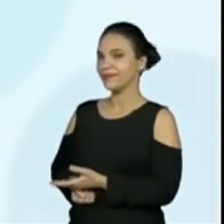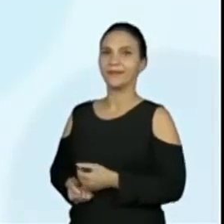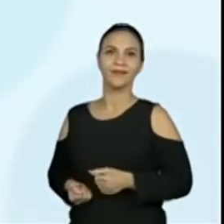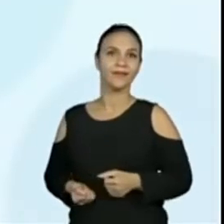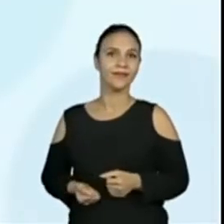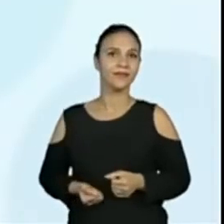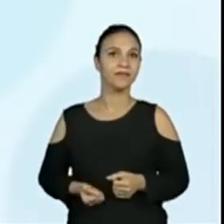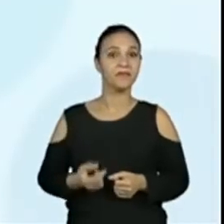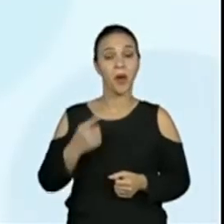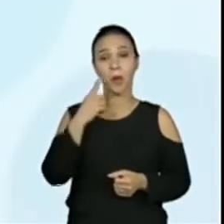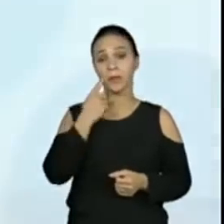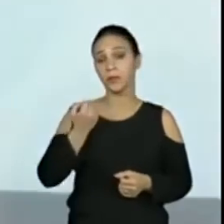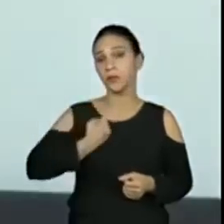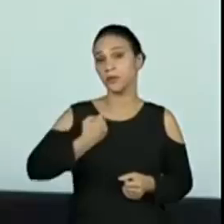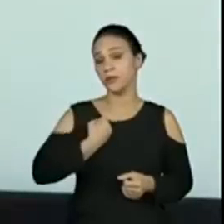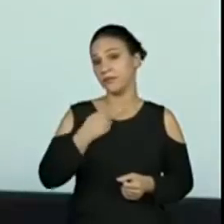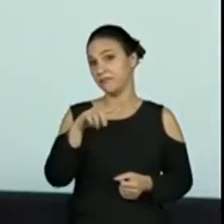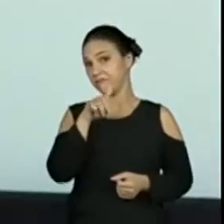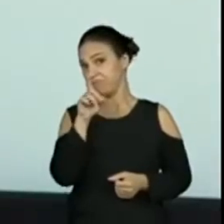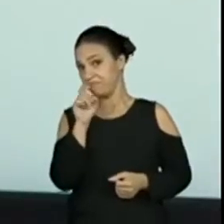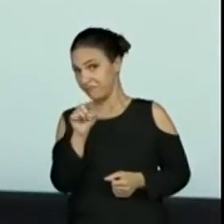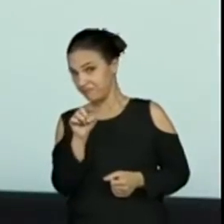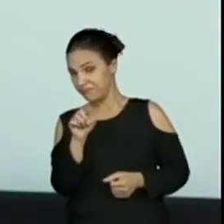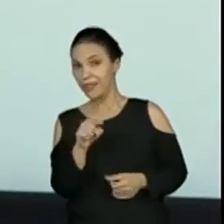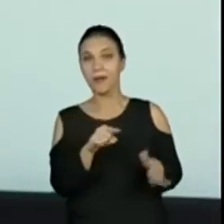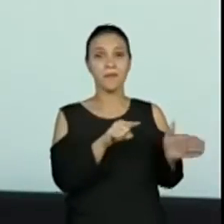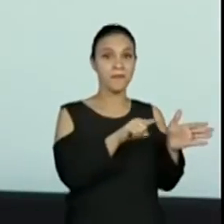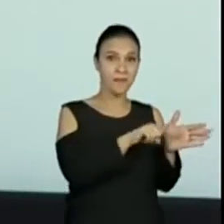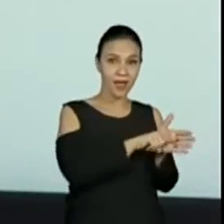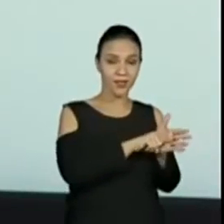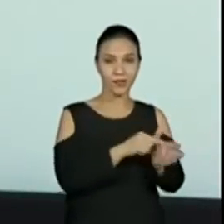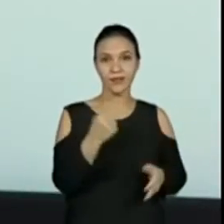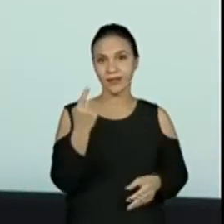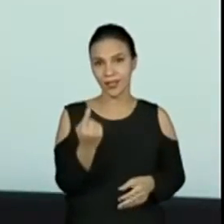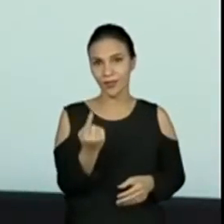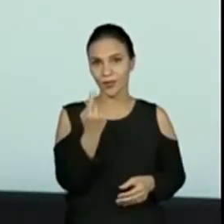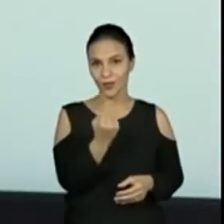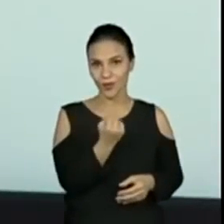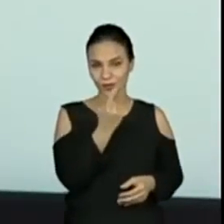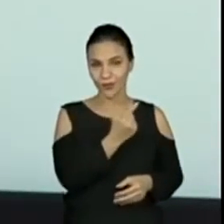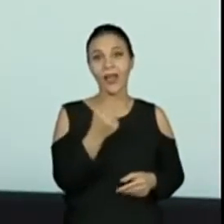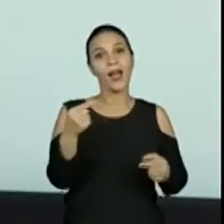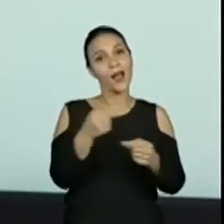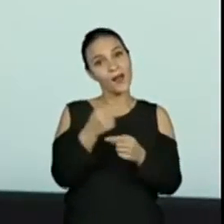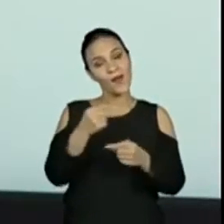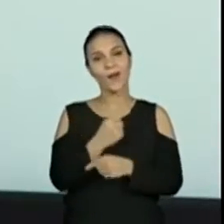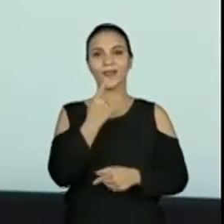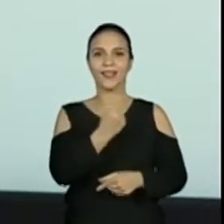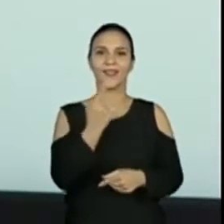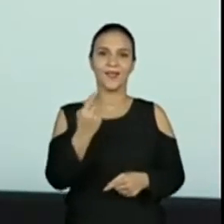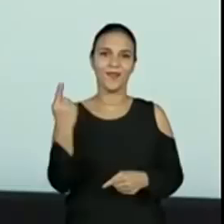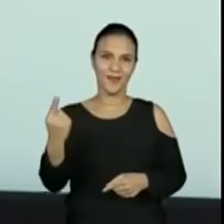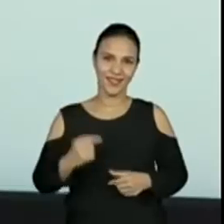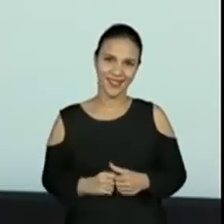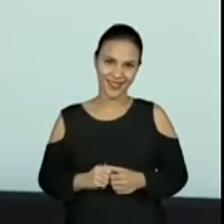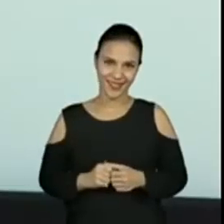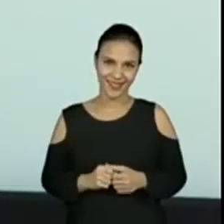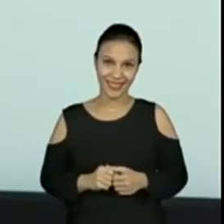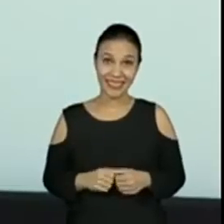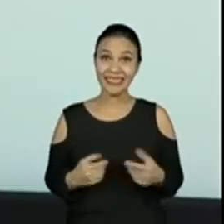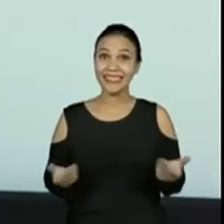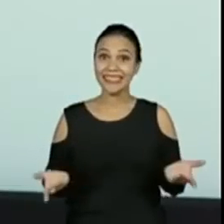Um número que a gente desconhece. Menos 111. Igual a 111. E aí?